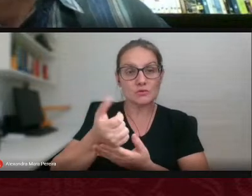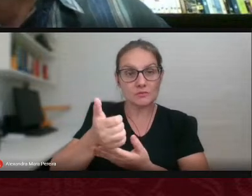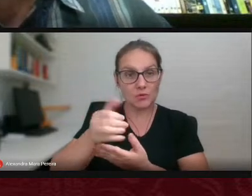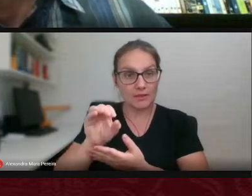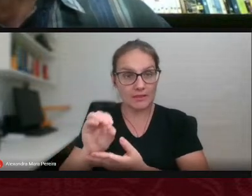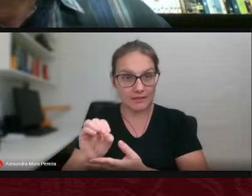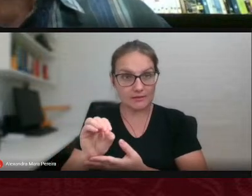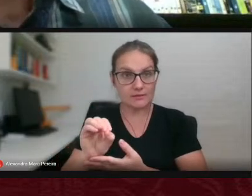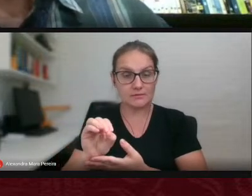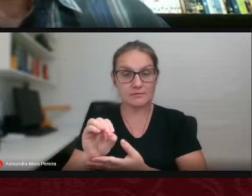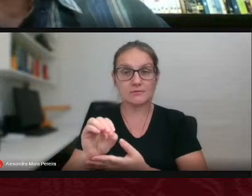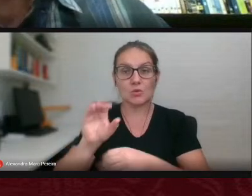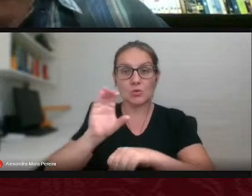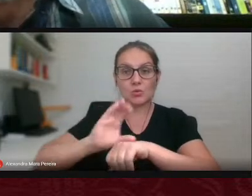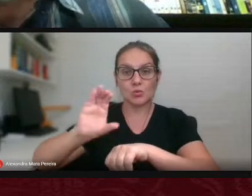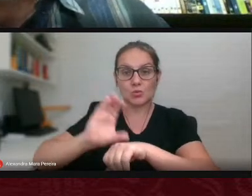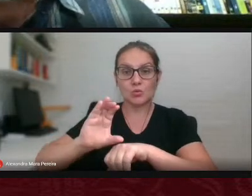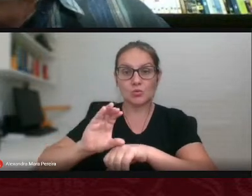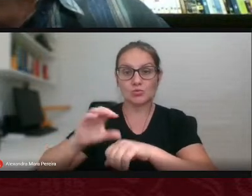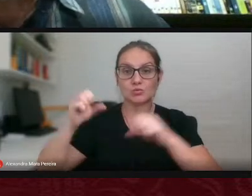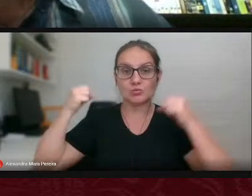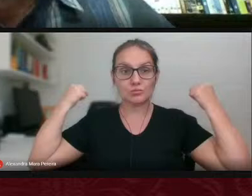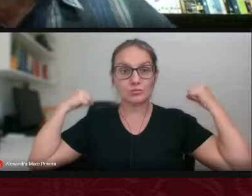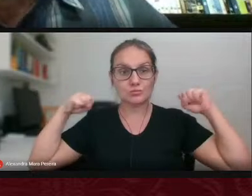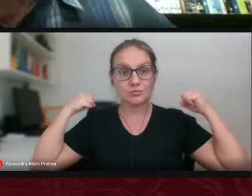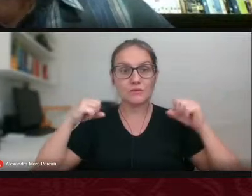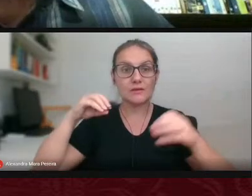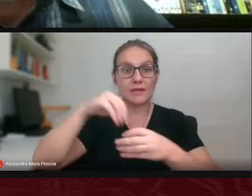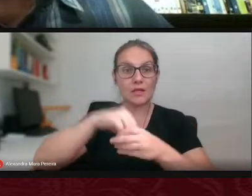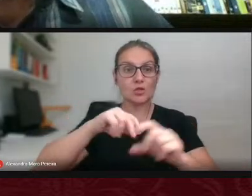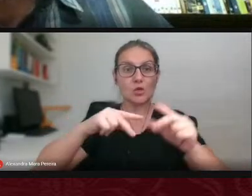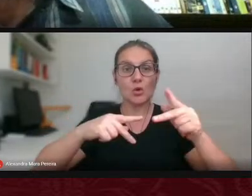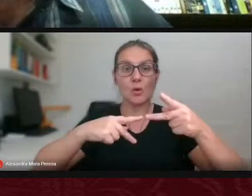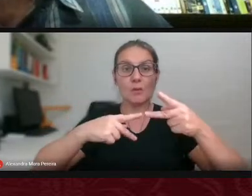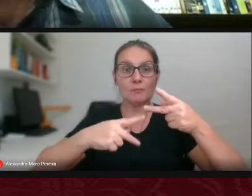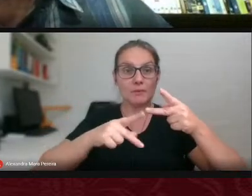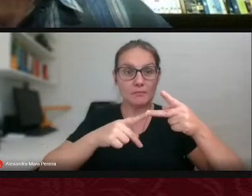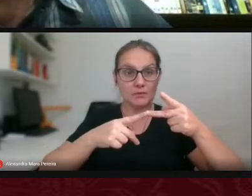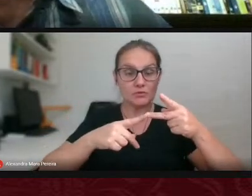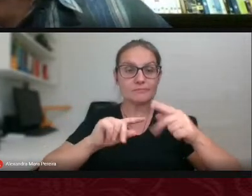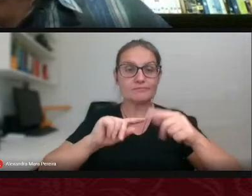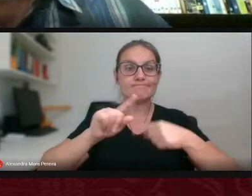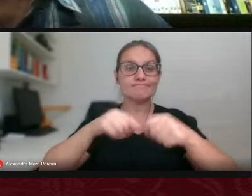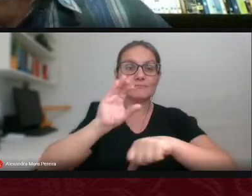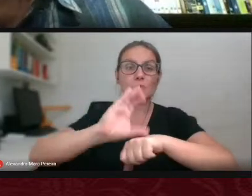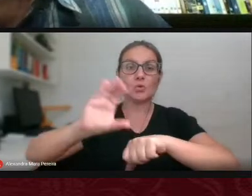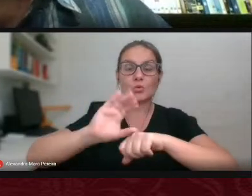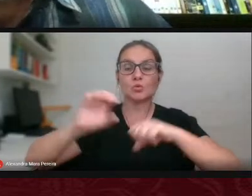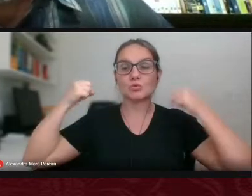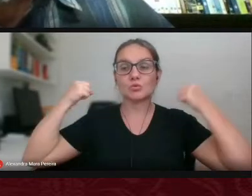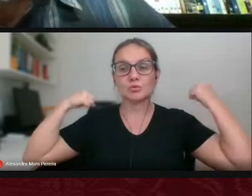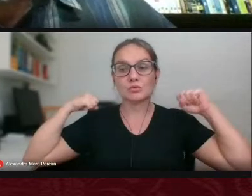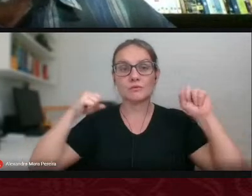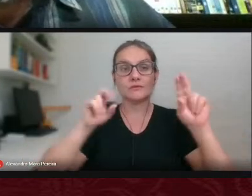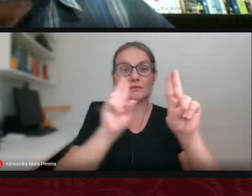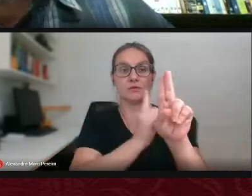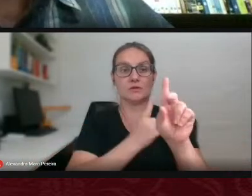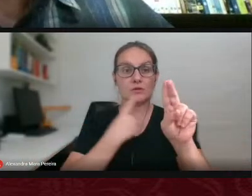Que começou o curso de educação física a participar do PIBID, na sequência, o curso de educação física da UFGD,